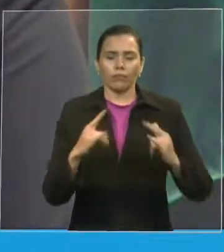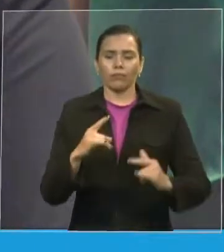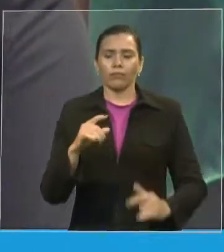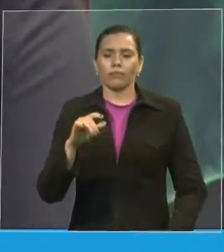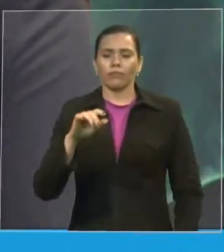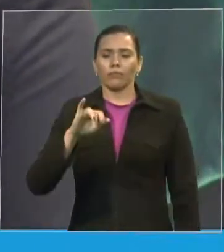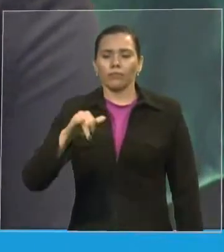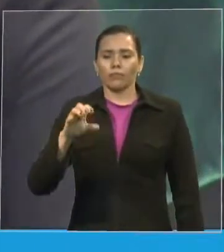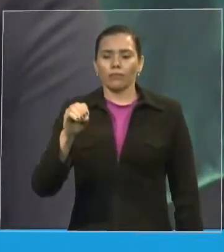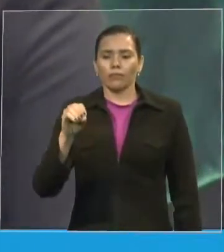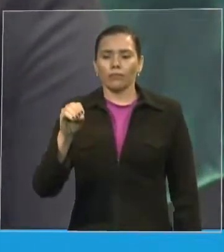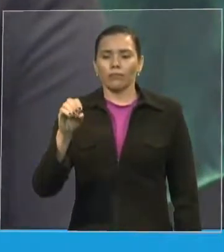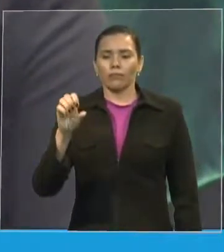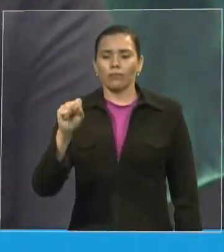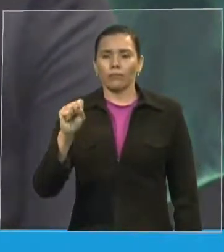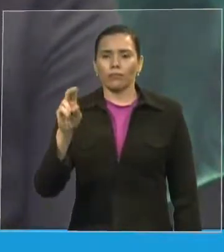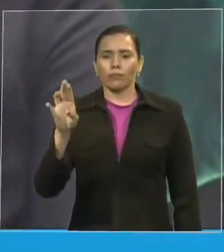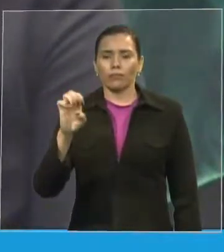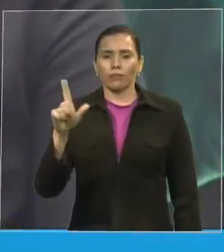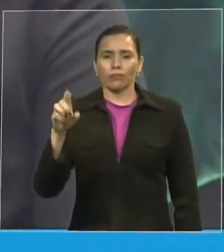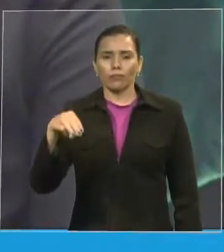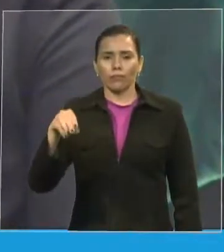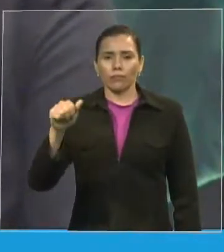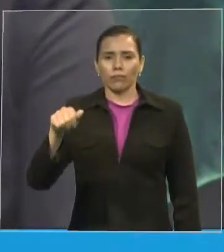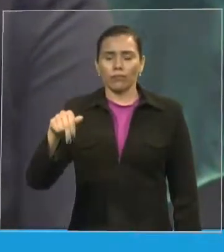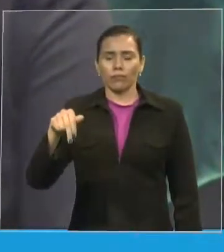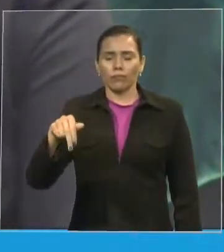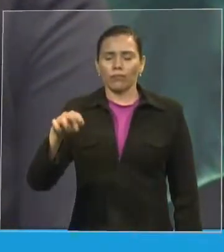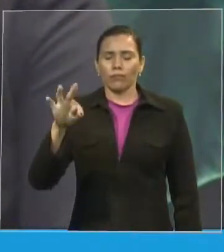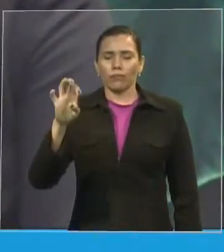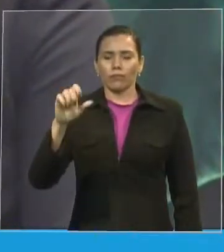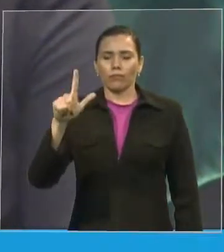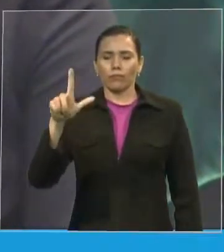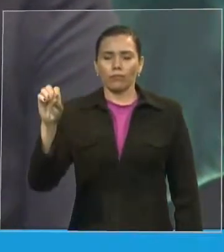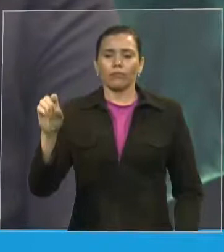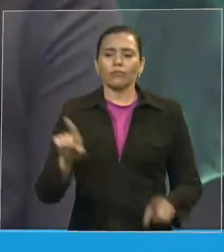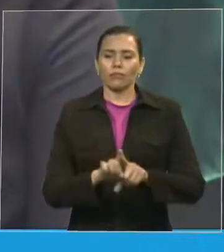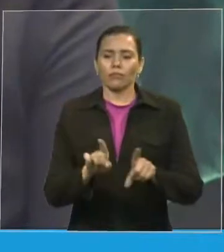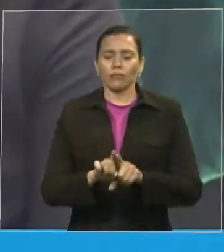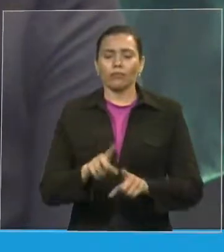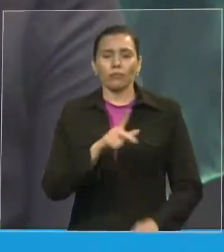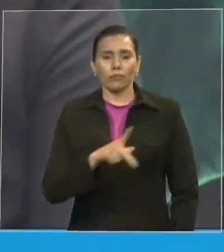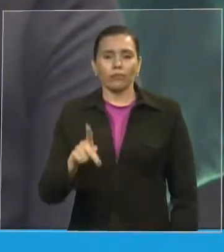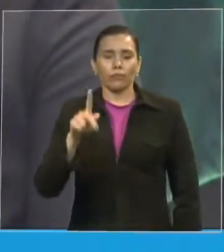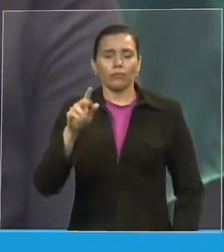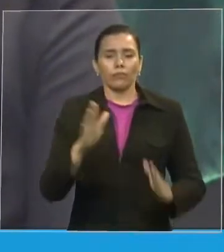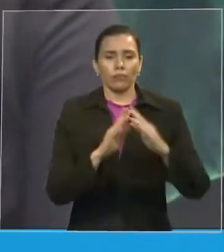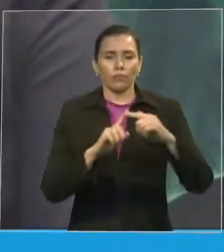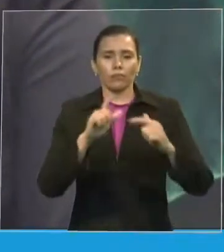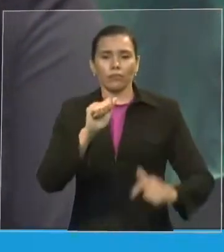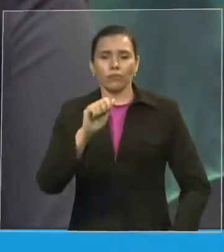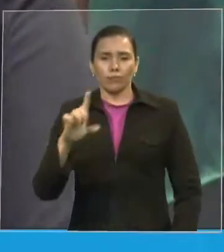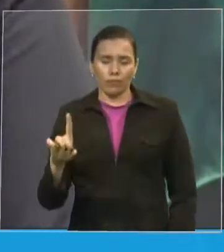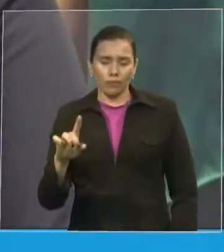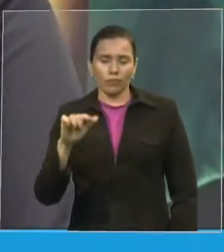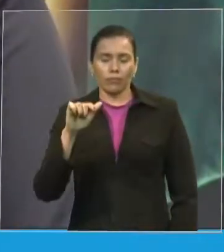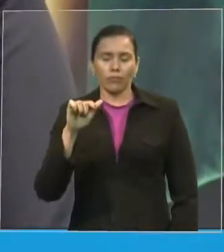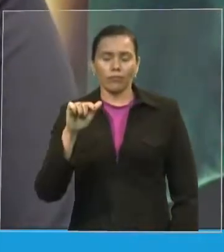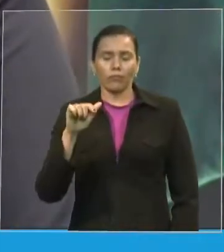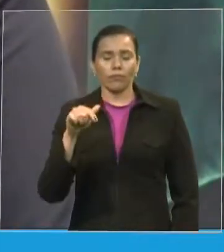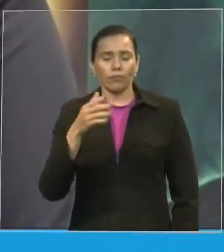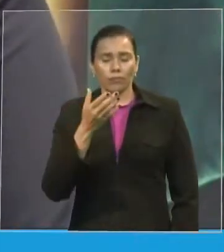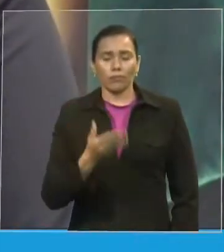presença. Pastor José Guimarães Coutinho, presidente da Assembleia de Deus no Estado do Maranhão. Agradeço